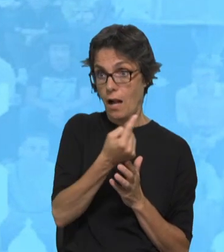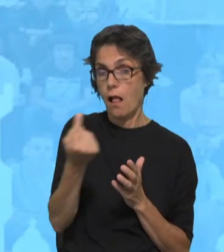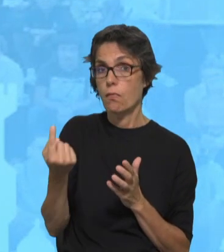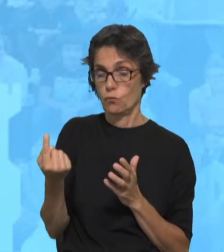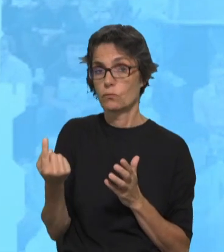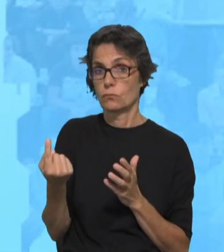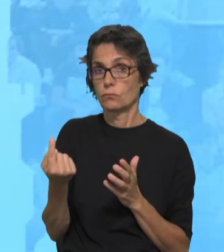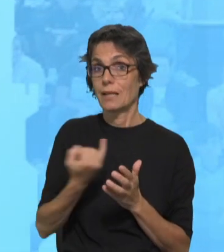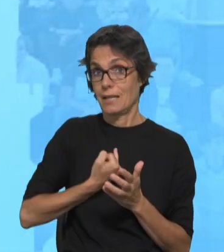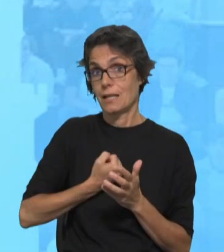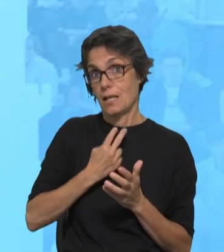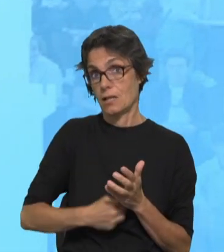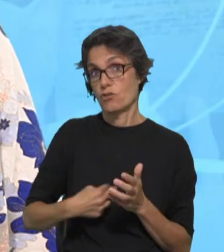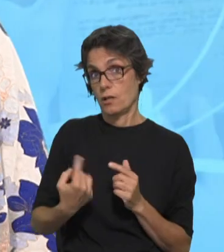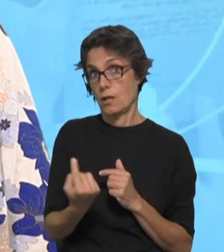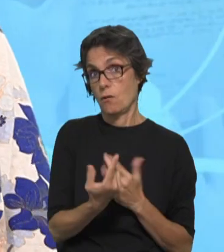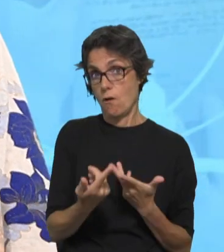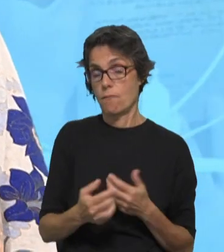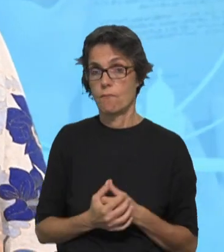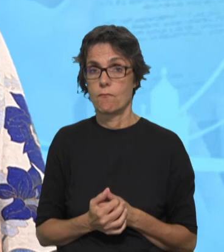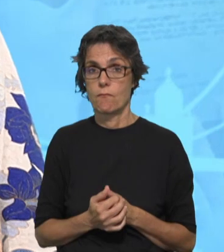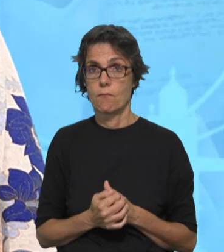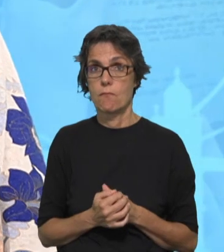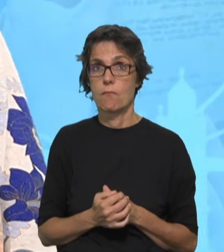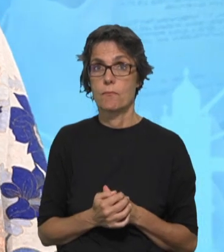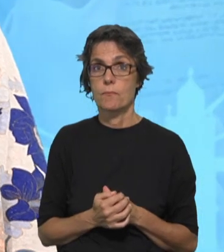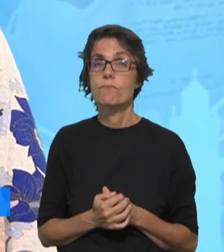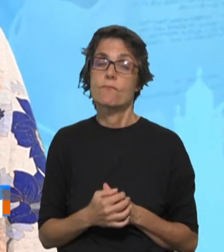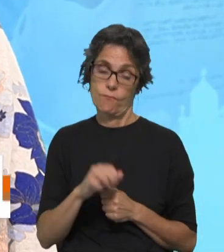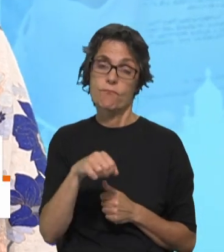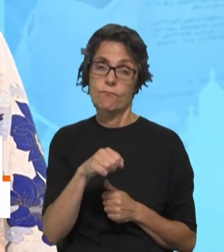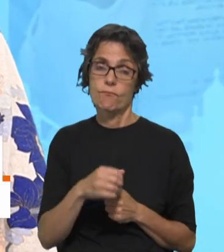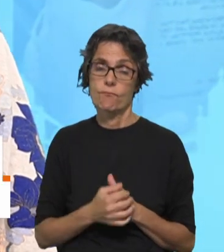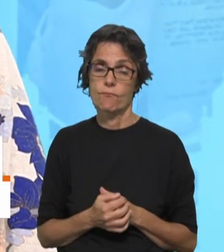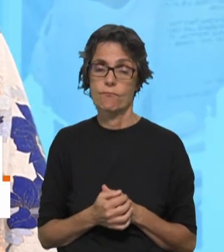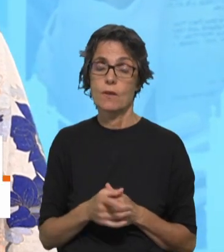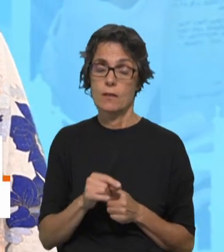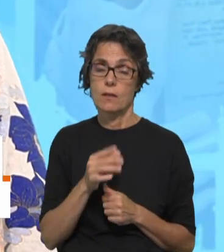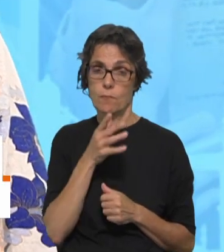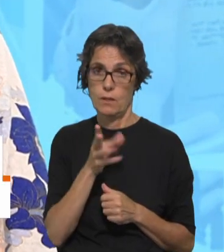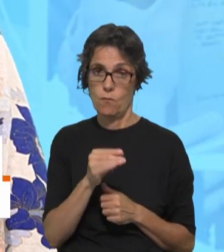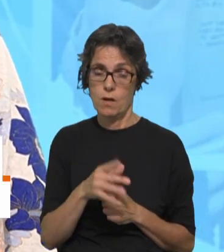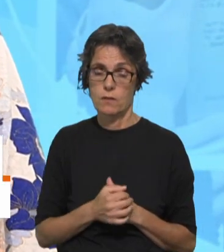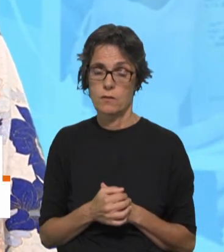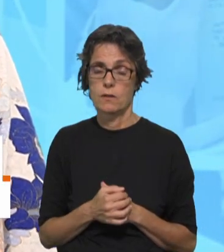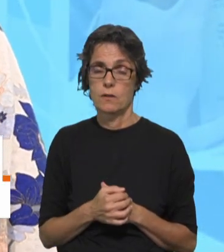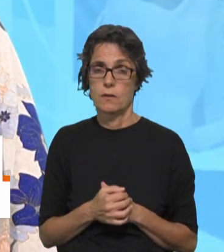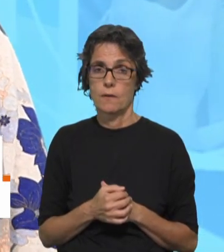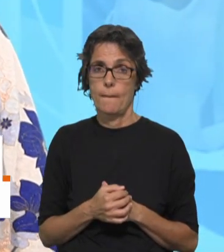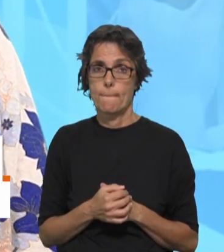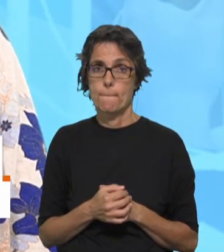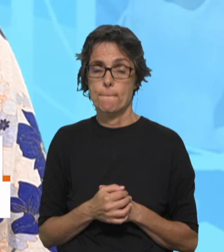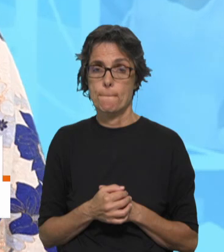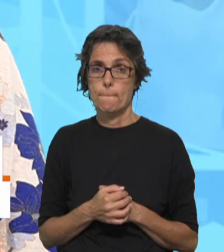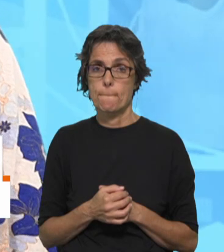da identidade cristã de cada um. E nós pomos um pouco a tónica na ideia de que